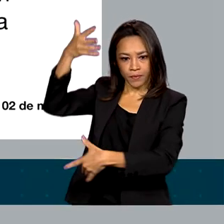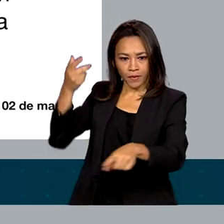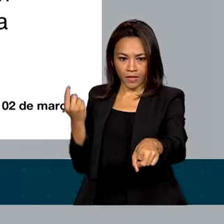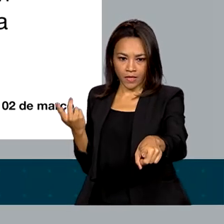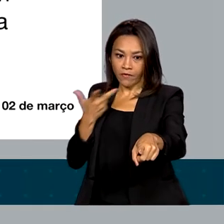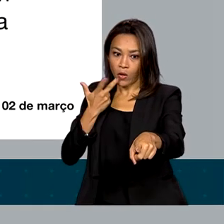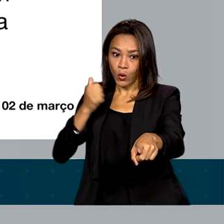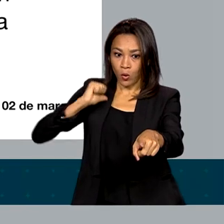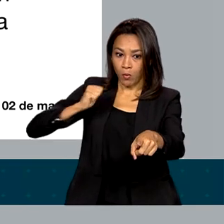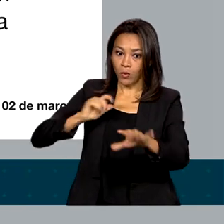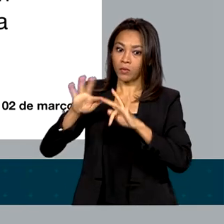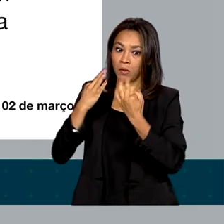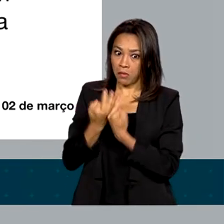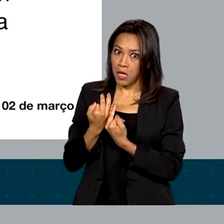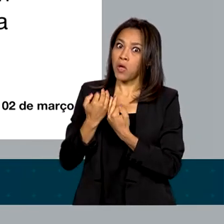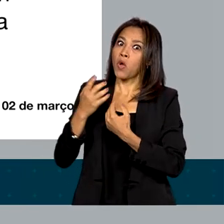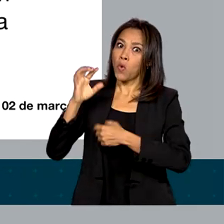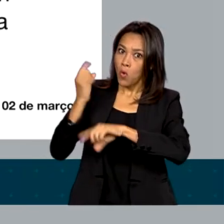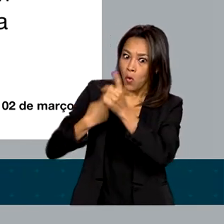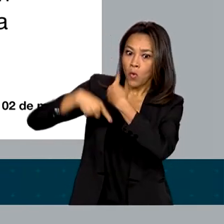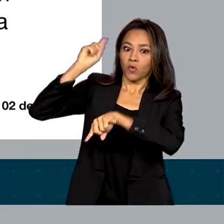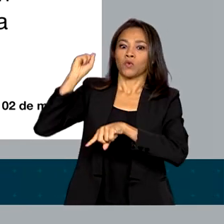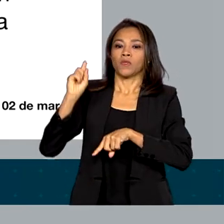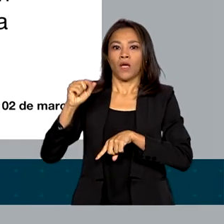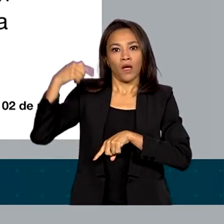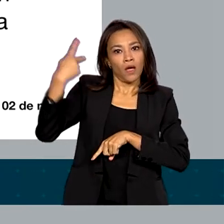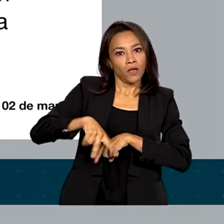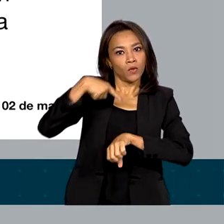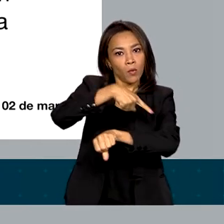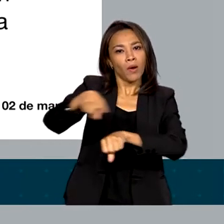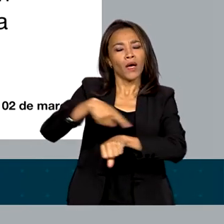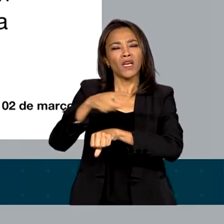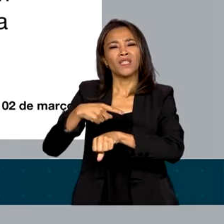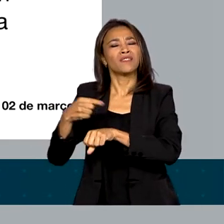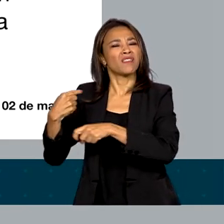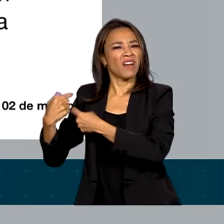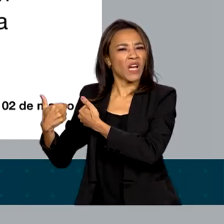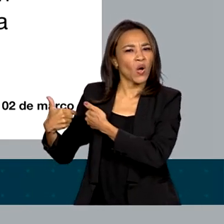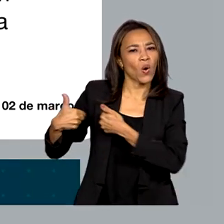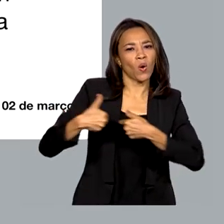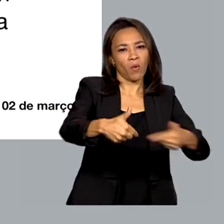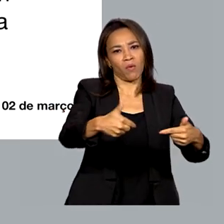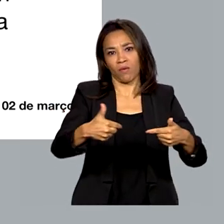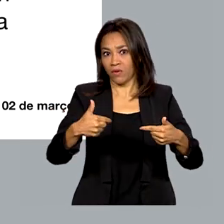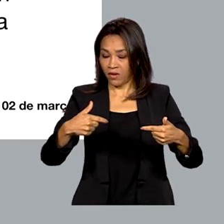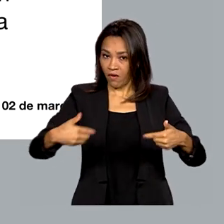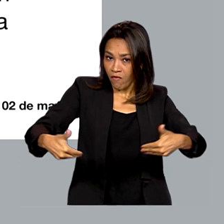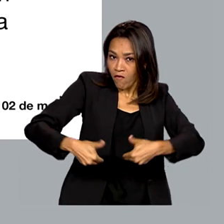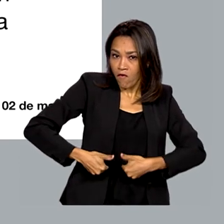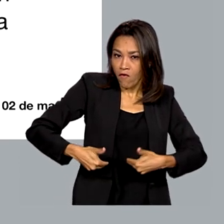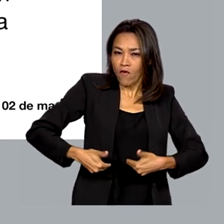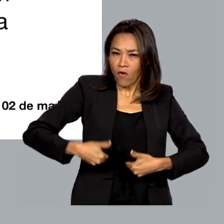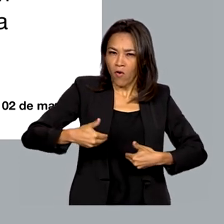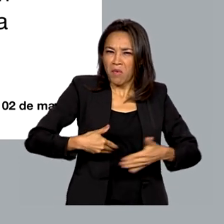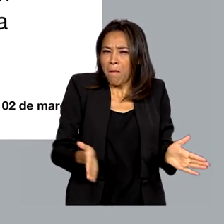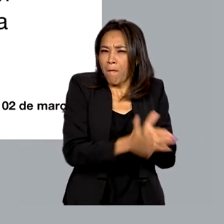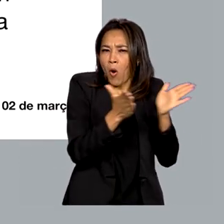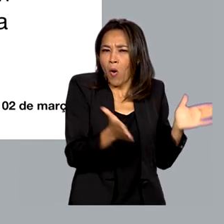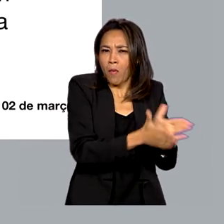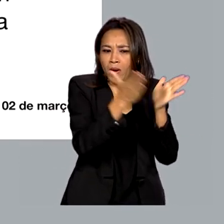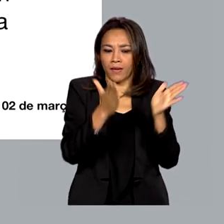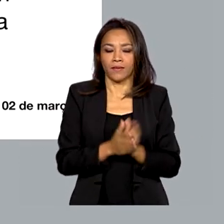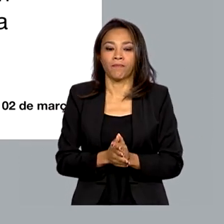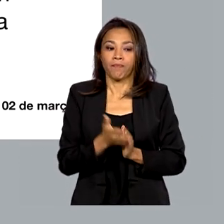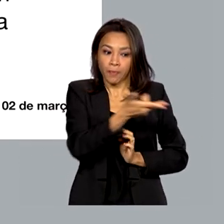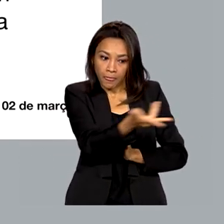programa mais bem sucedido, né, da história do país no combate à fome e à miséria, né. E as famílias beneficiadas, Natália,